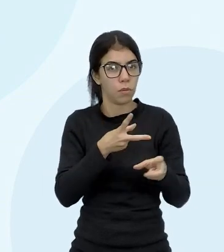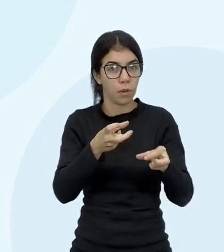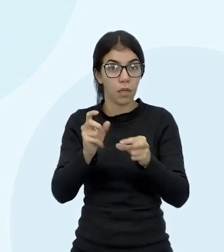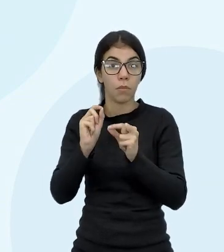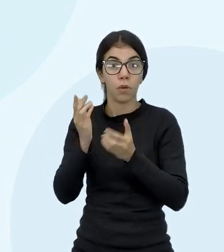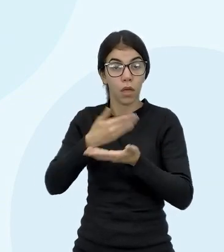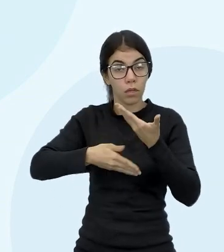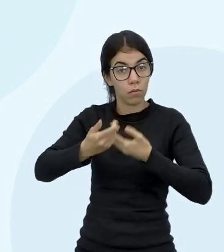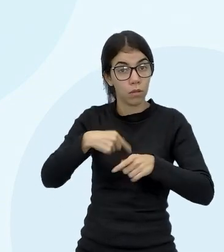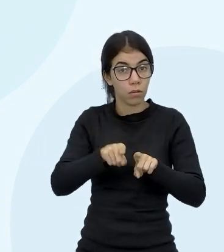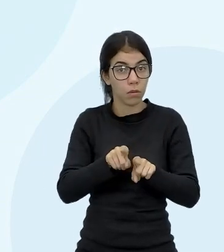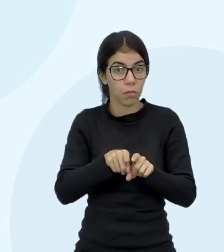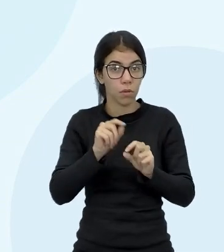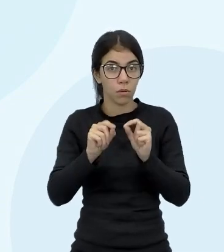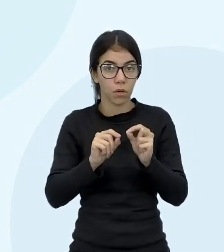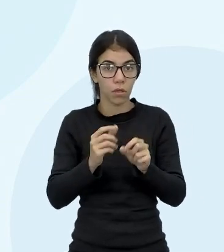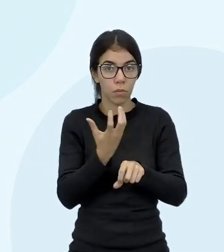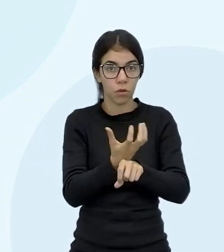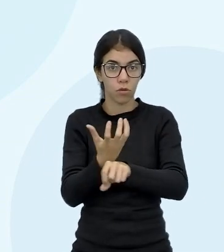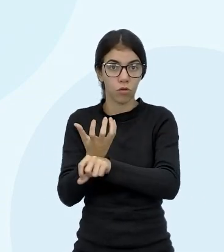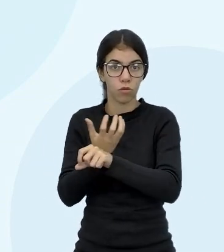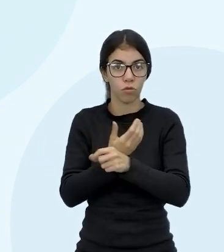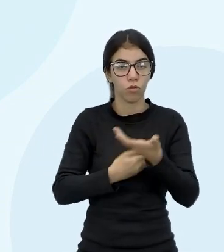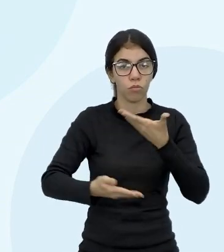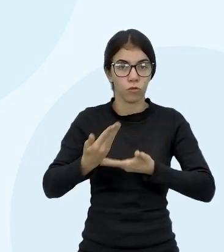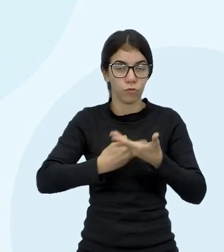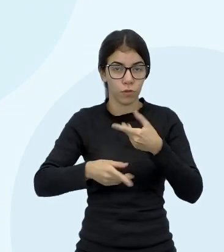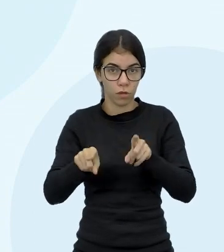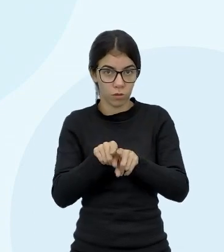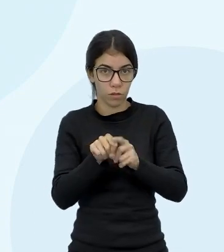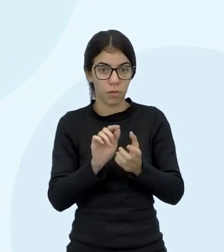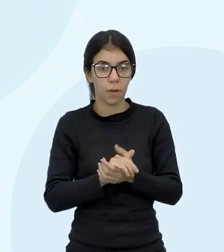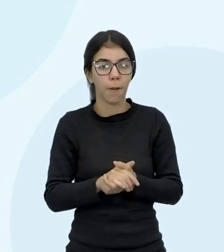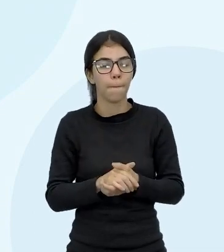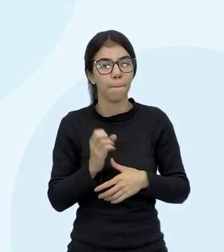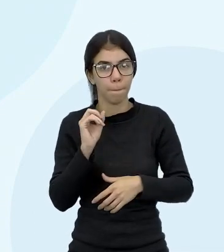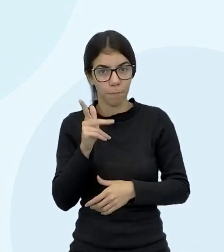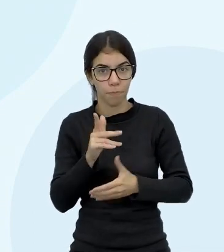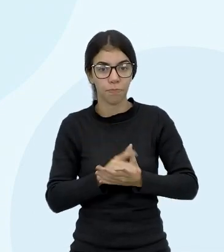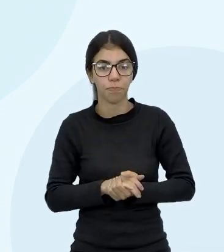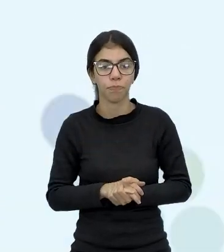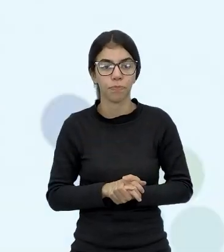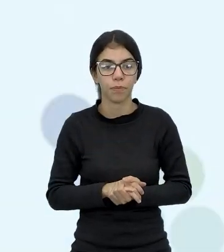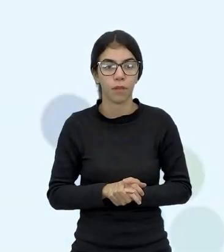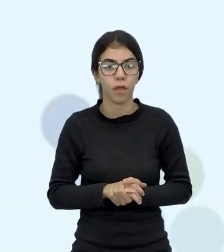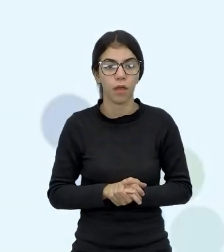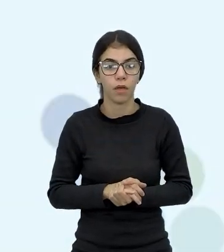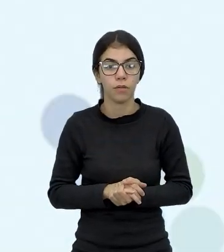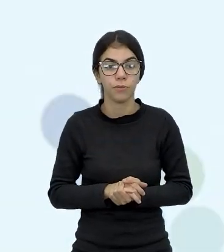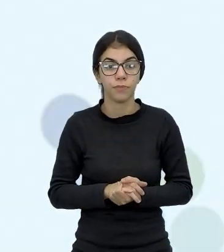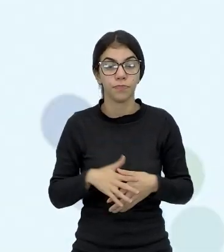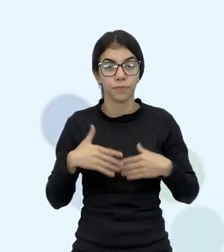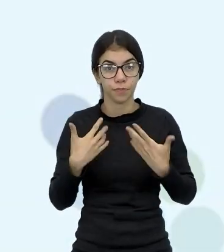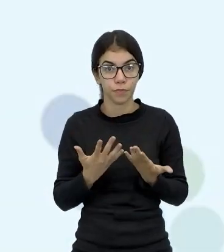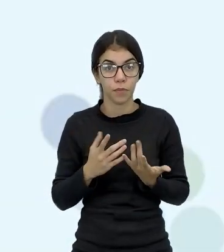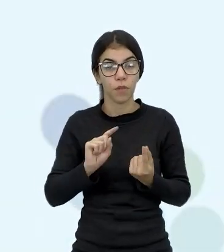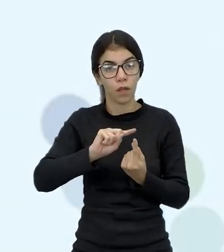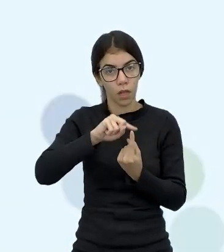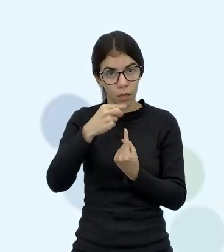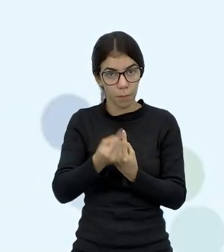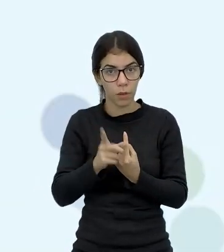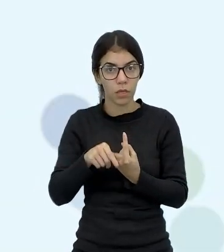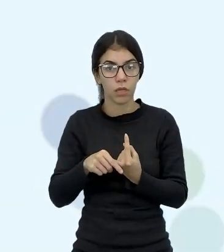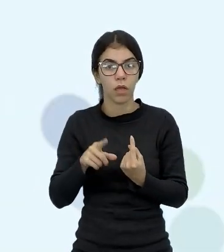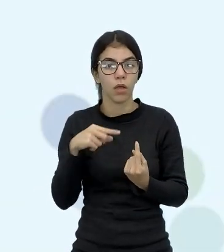integração entre esses componentes através das atividades. Muito bem. Aí, gente, olha só. A gente